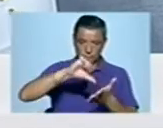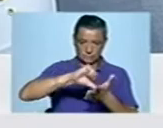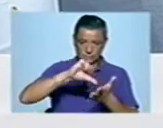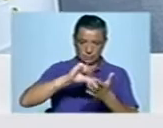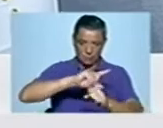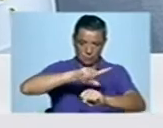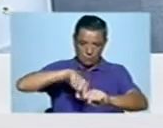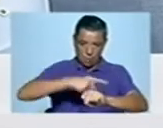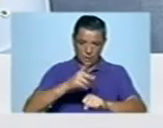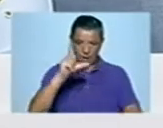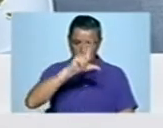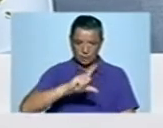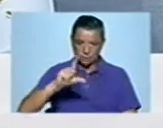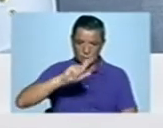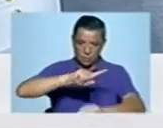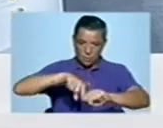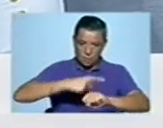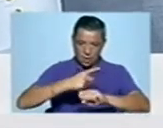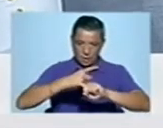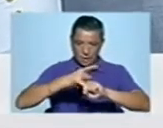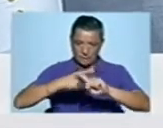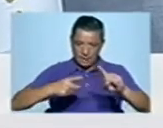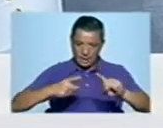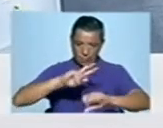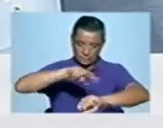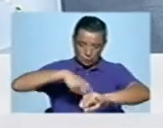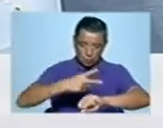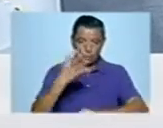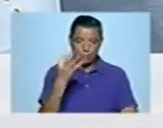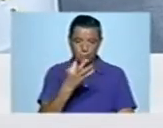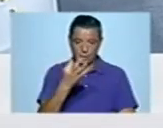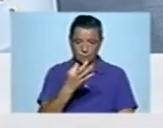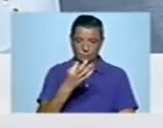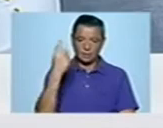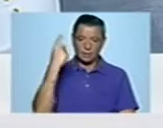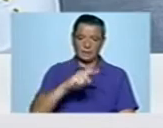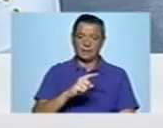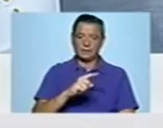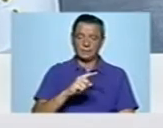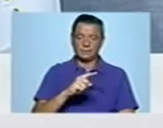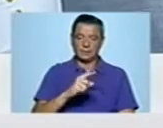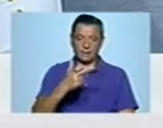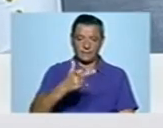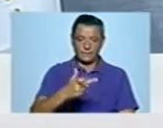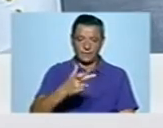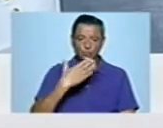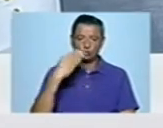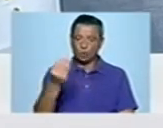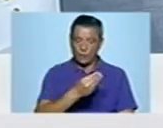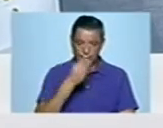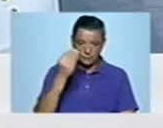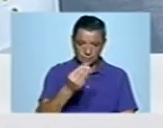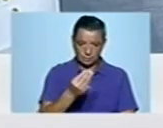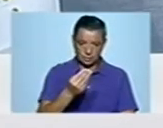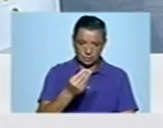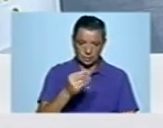uma hora de Lisboa, ou hora e meia, duas horas do Porto. Temos estado a fixar a população mais jovem,